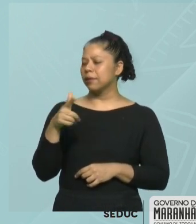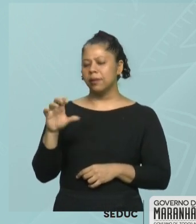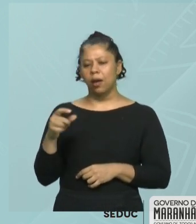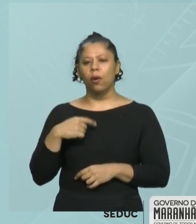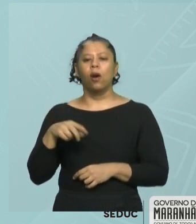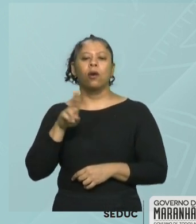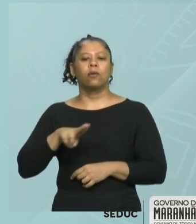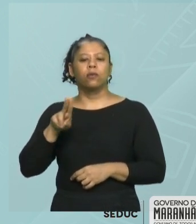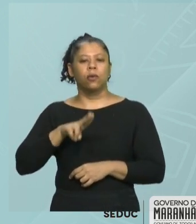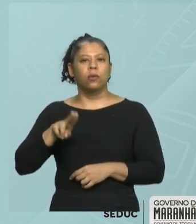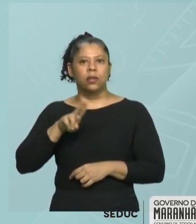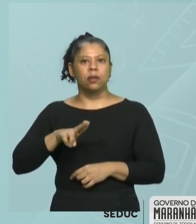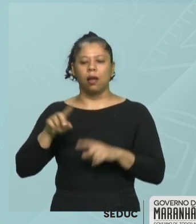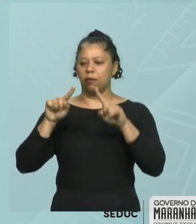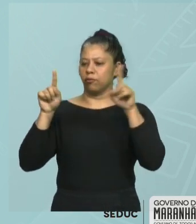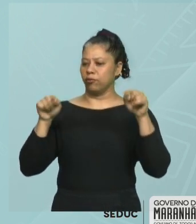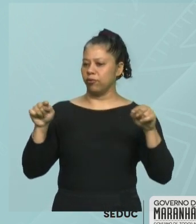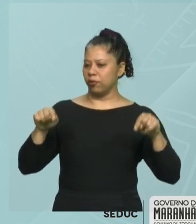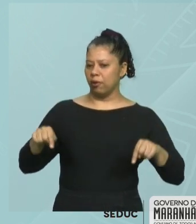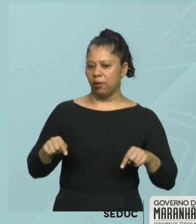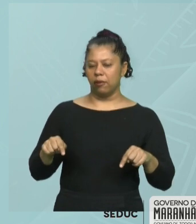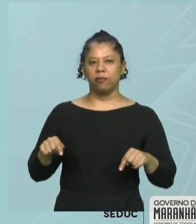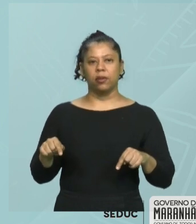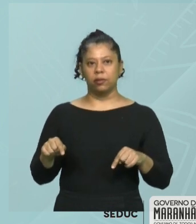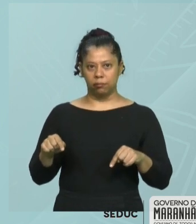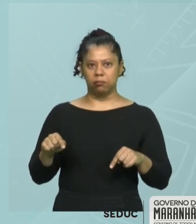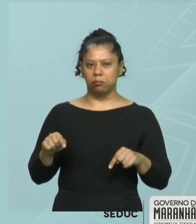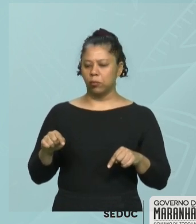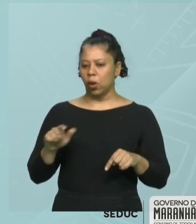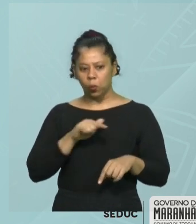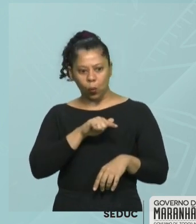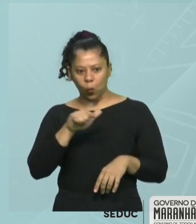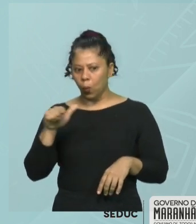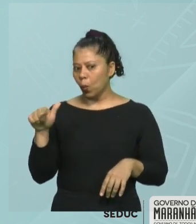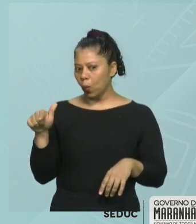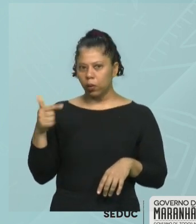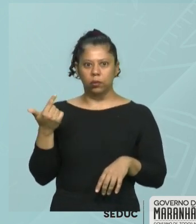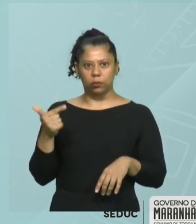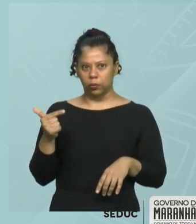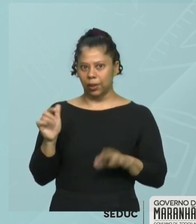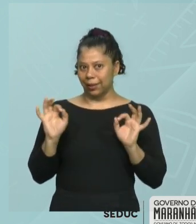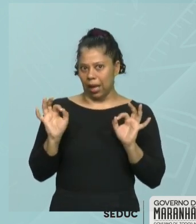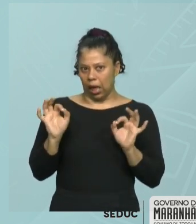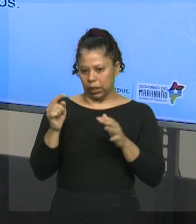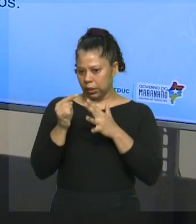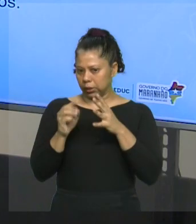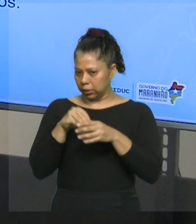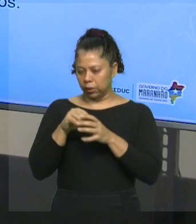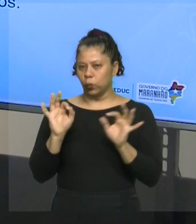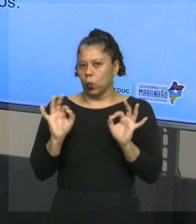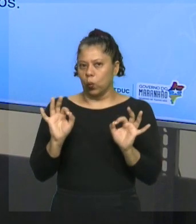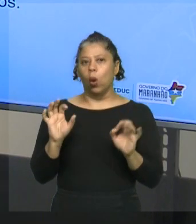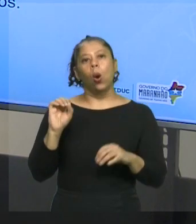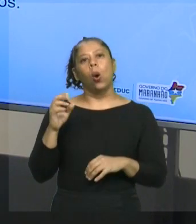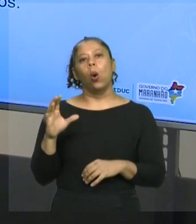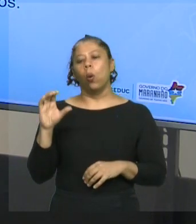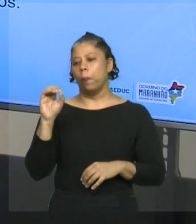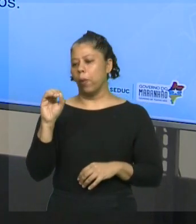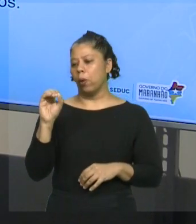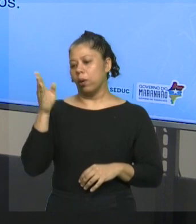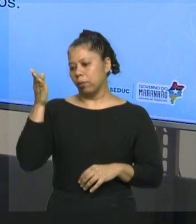ou as chaves sem nenhum elemento dentro das chaves ou uma bola